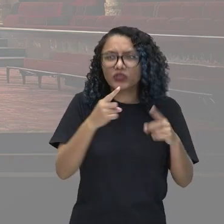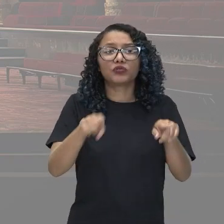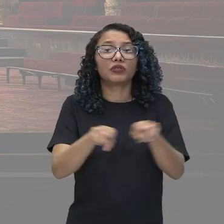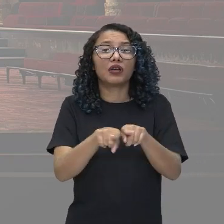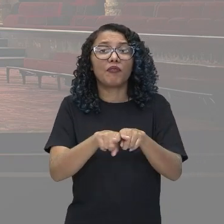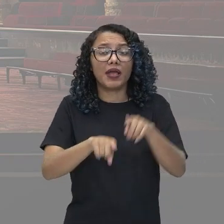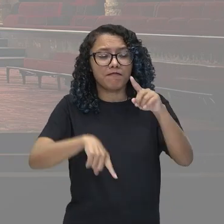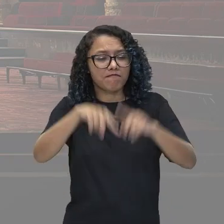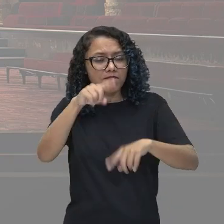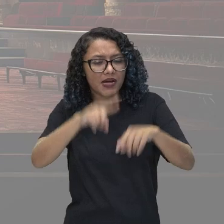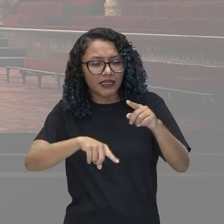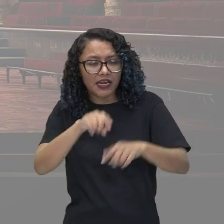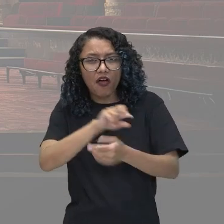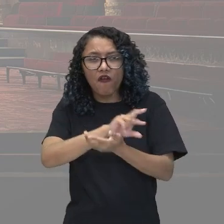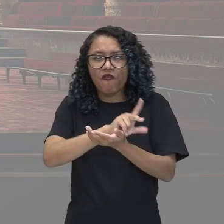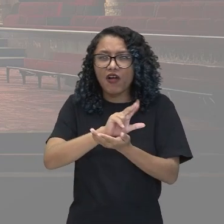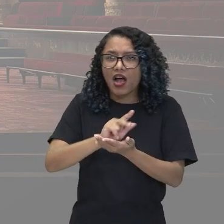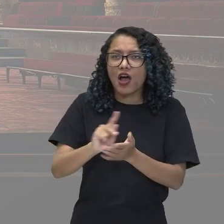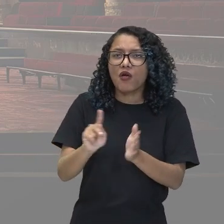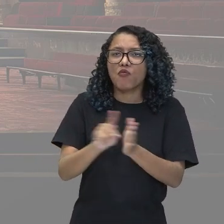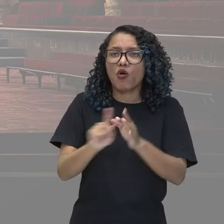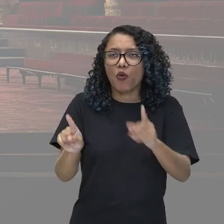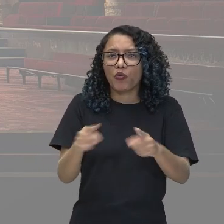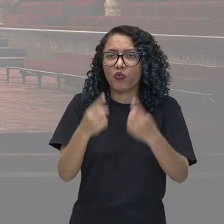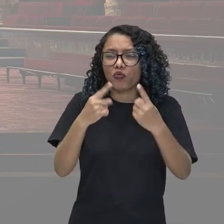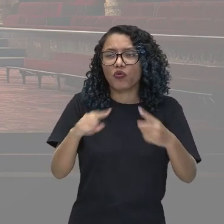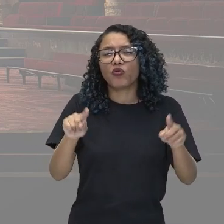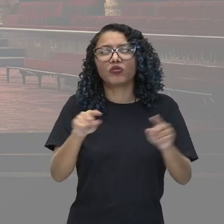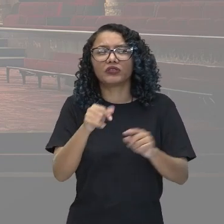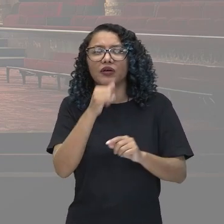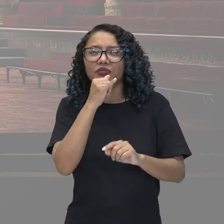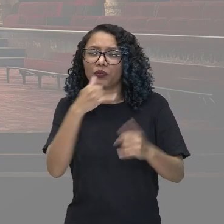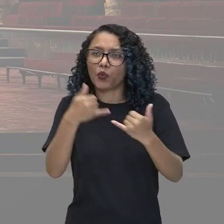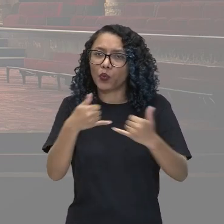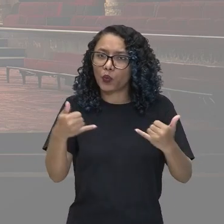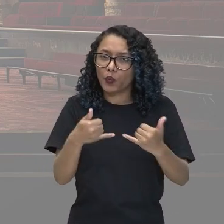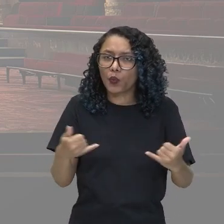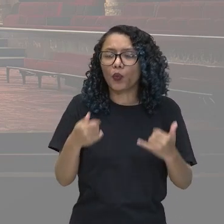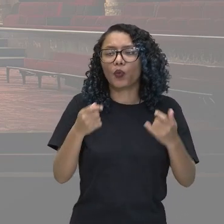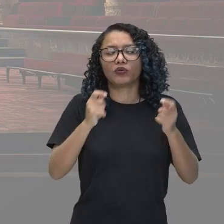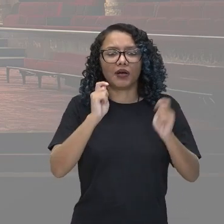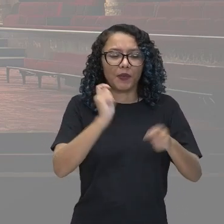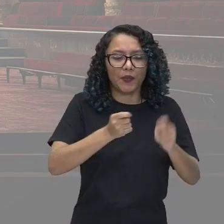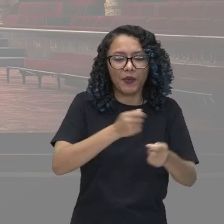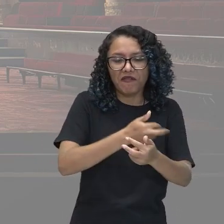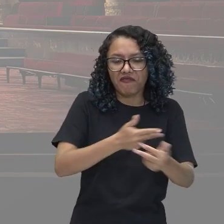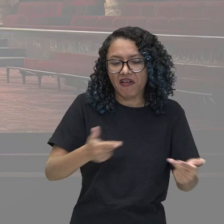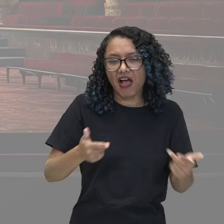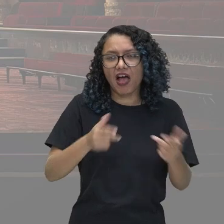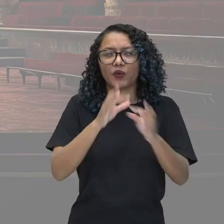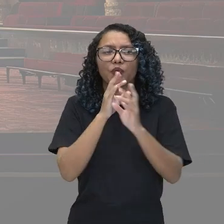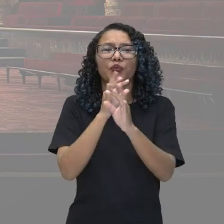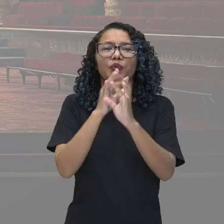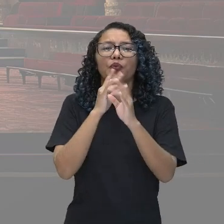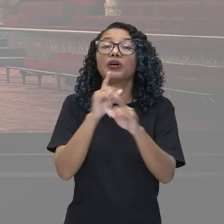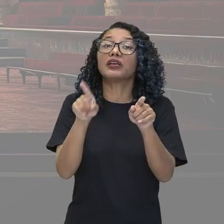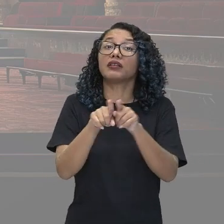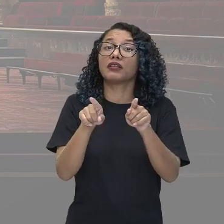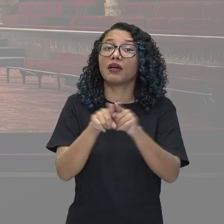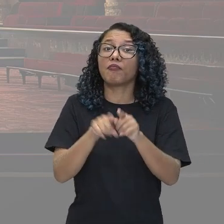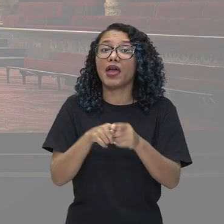que são compostos por instrumentos de corda, percussão, sopro e tem um maestro também.